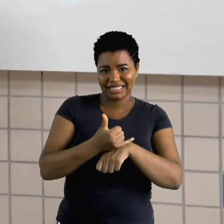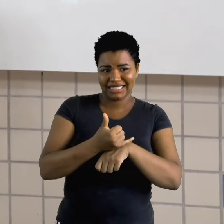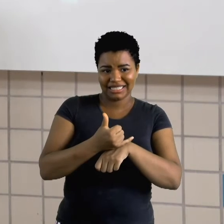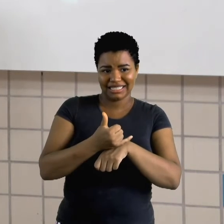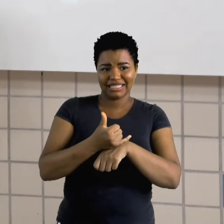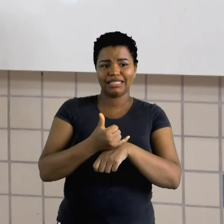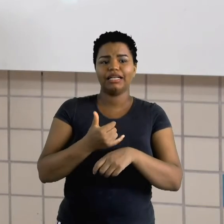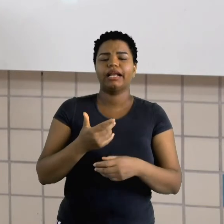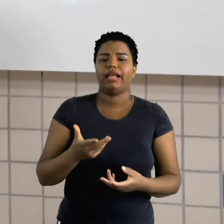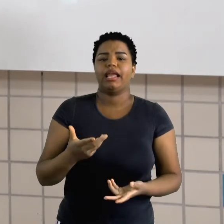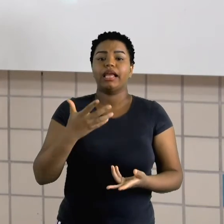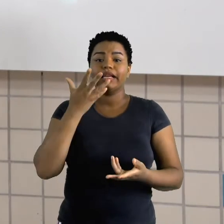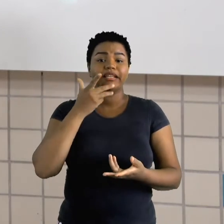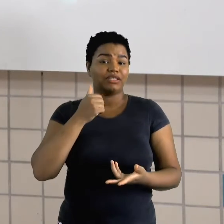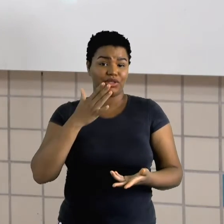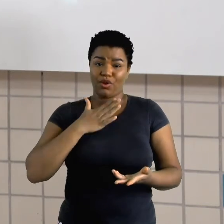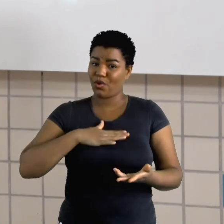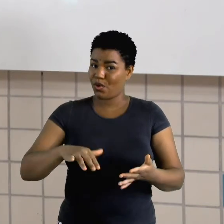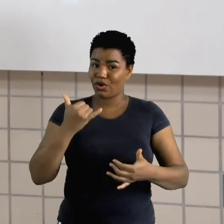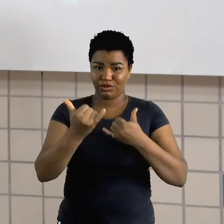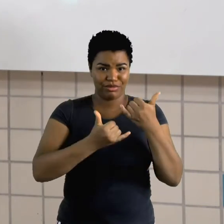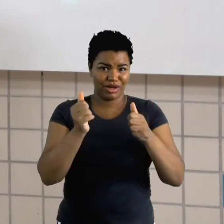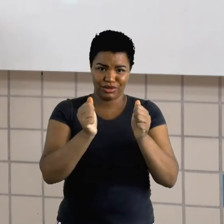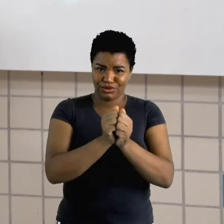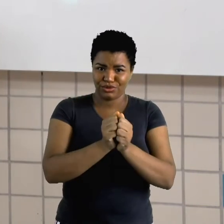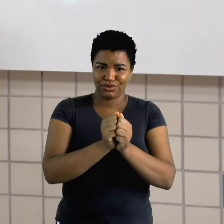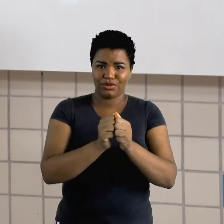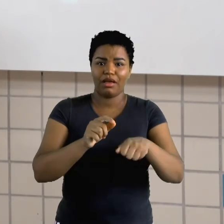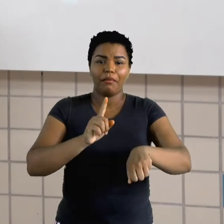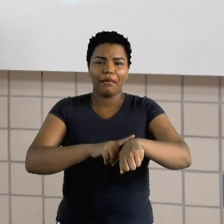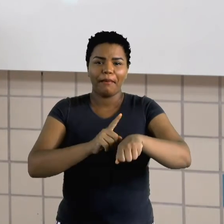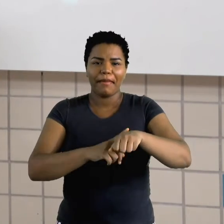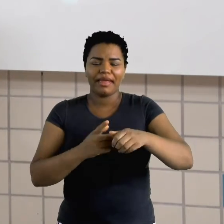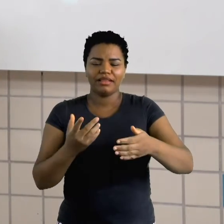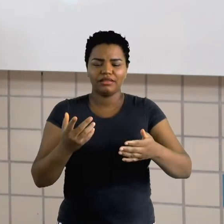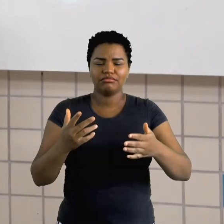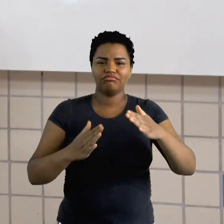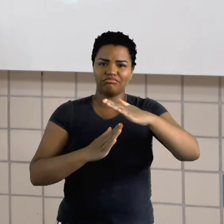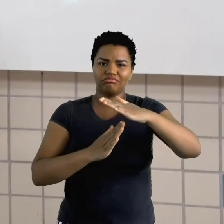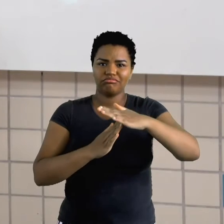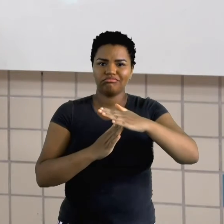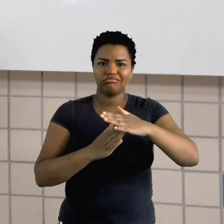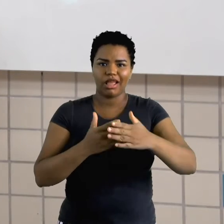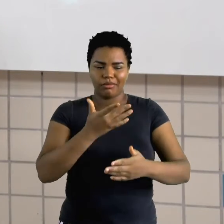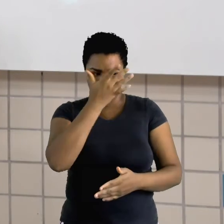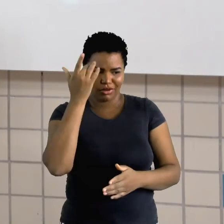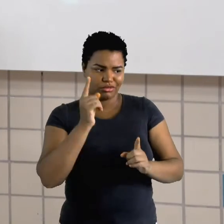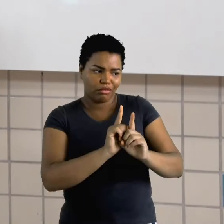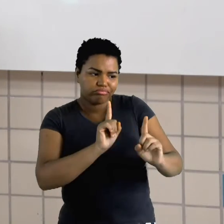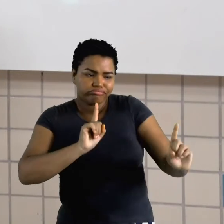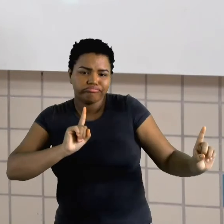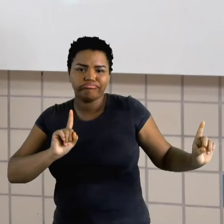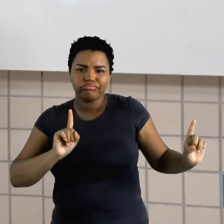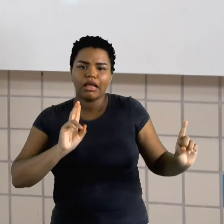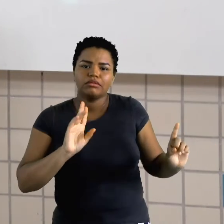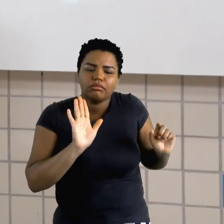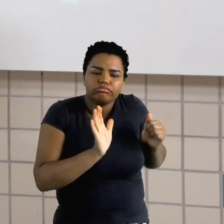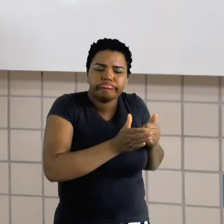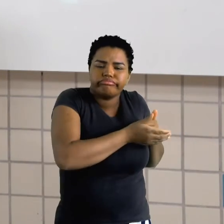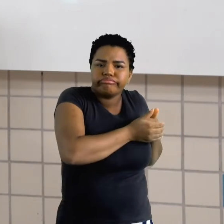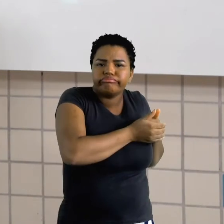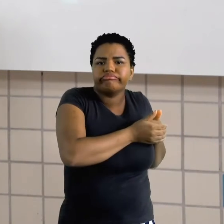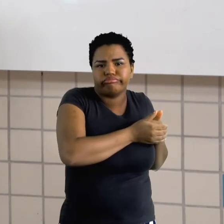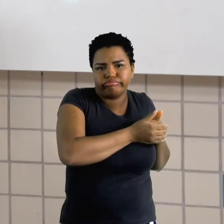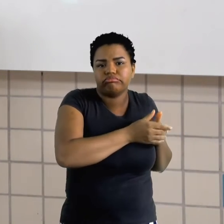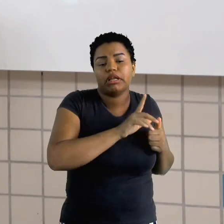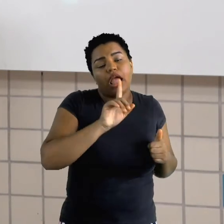brincar com ele, que ele era esquecido na hora do recreio, até porque ele sempre ficava escondidinho. Isso é a